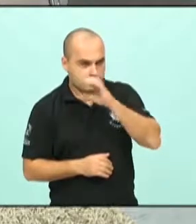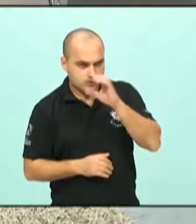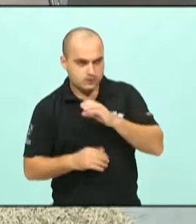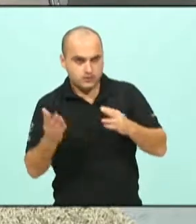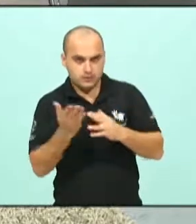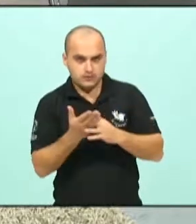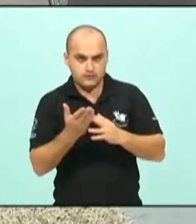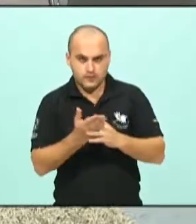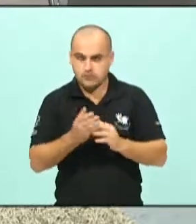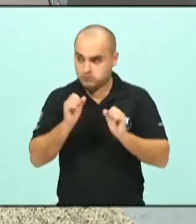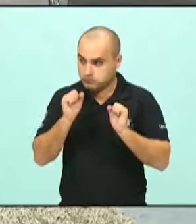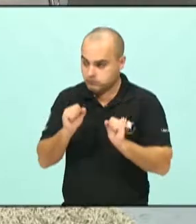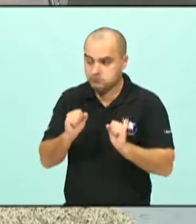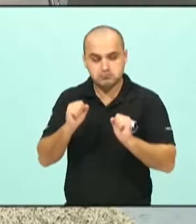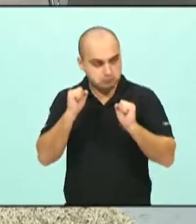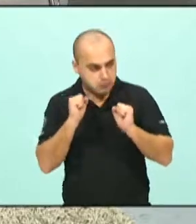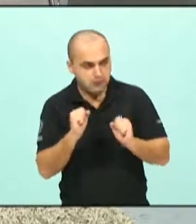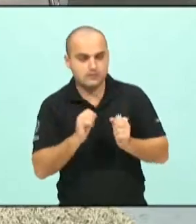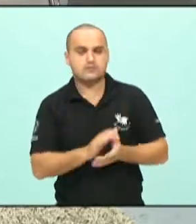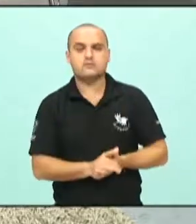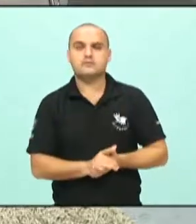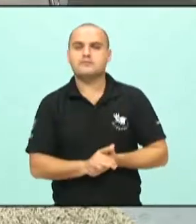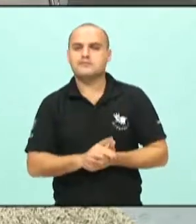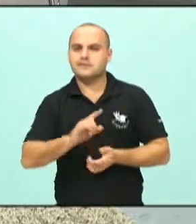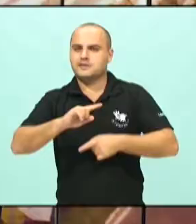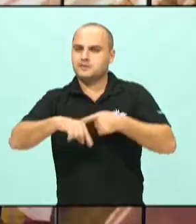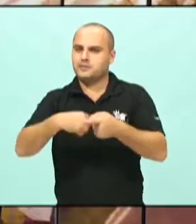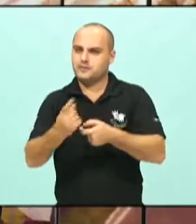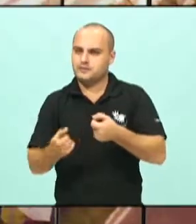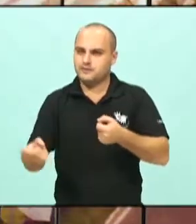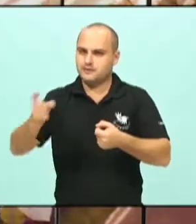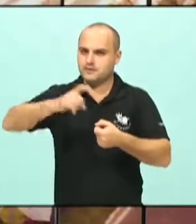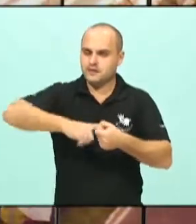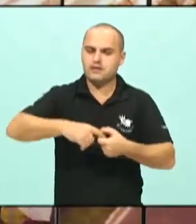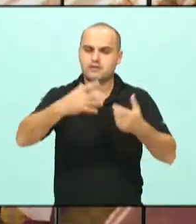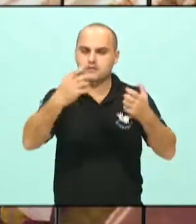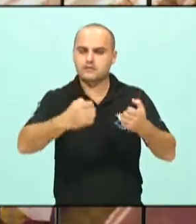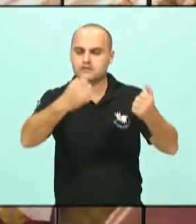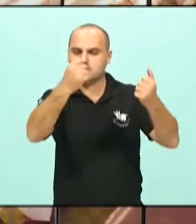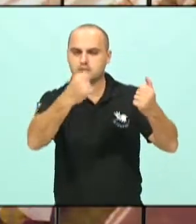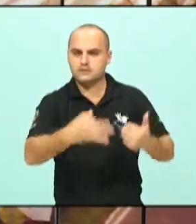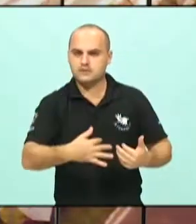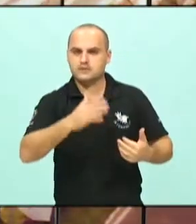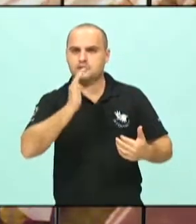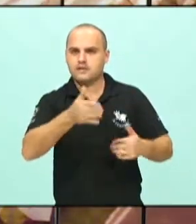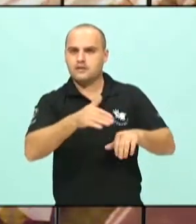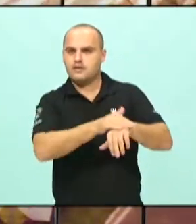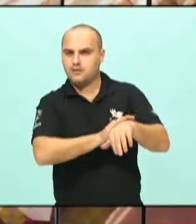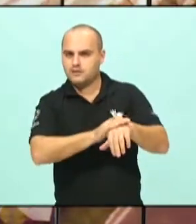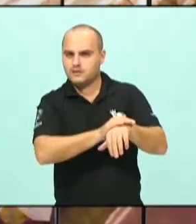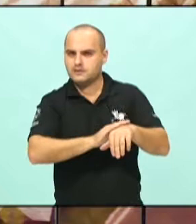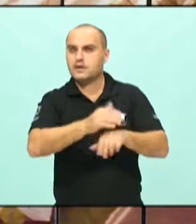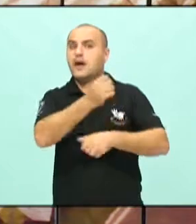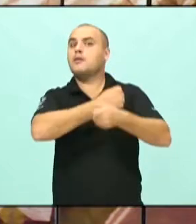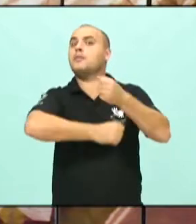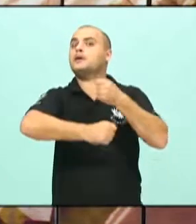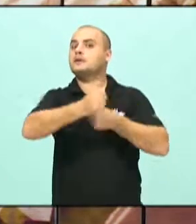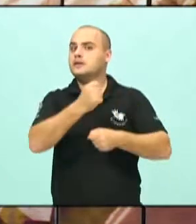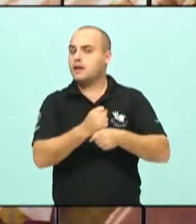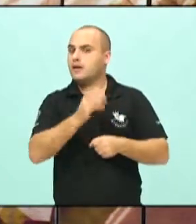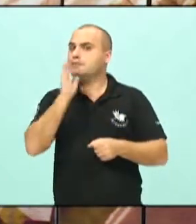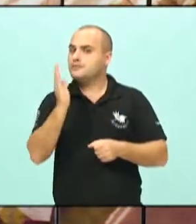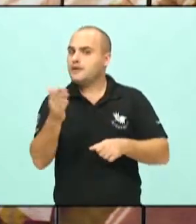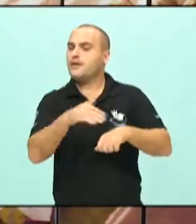mais uma vez? Permita, claro, fique à vontade. No retorno, gostaria de falar com o senhor, isso aqui nós conversamos, inclusive, o ano passado,